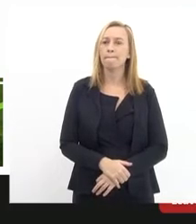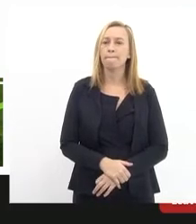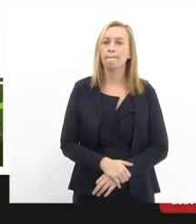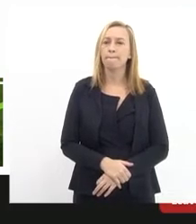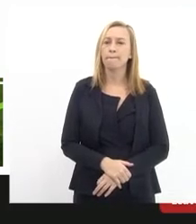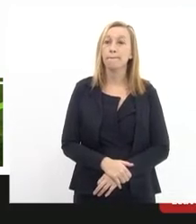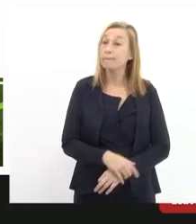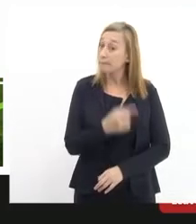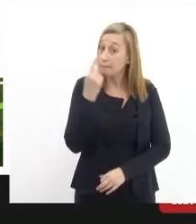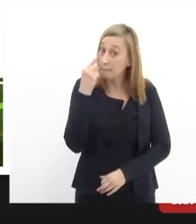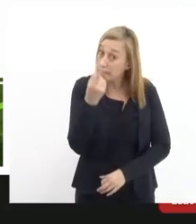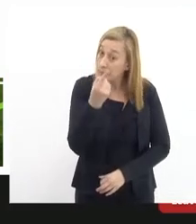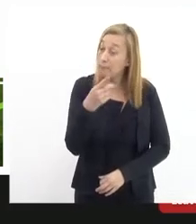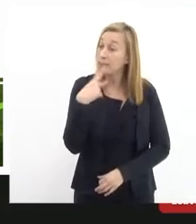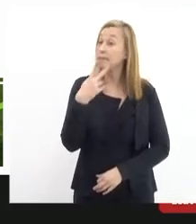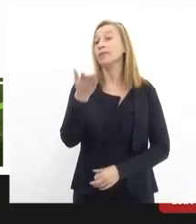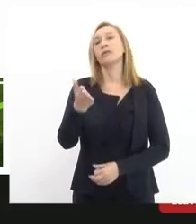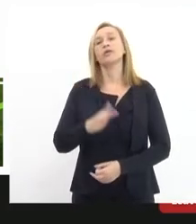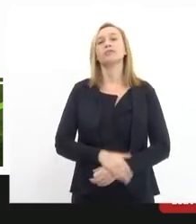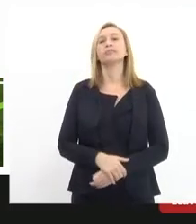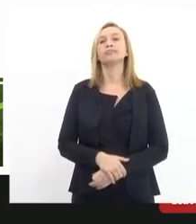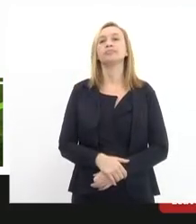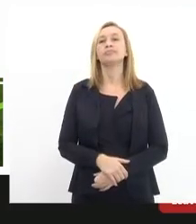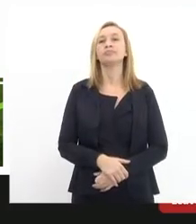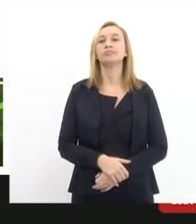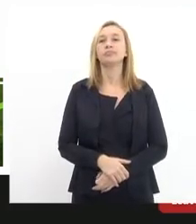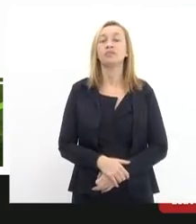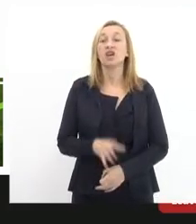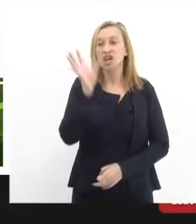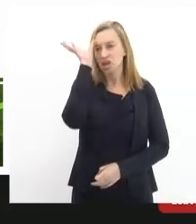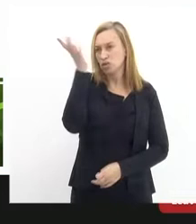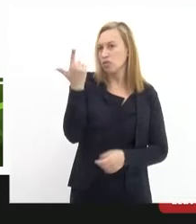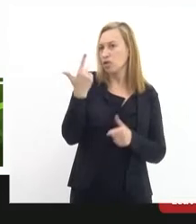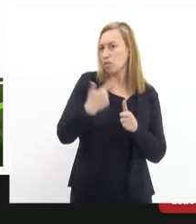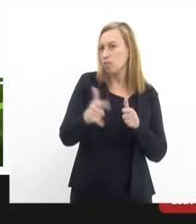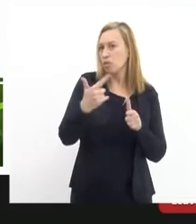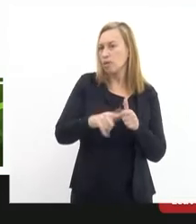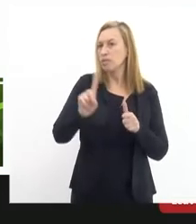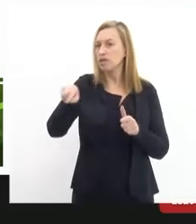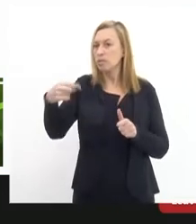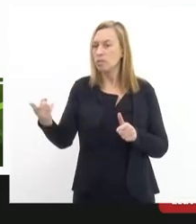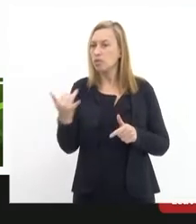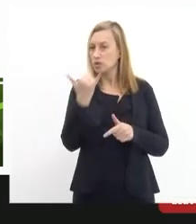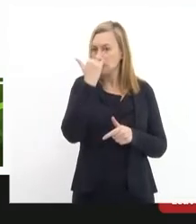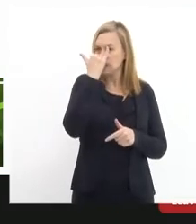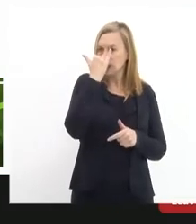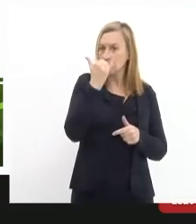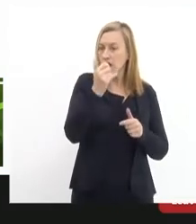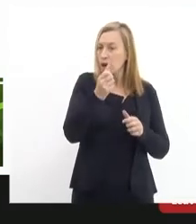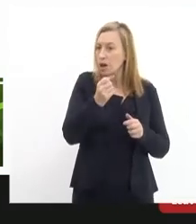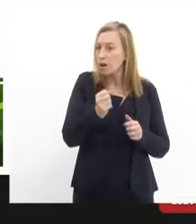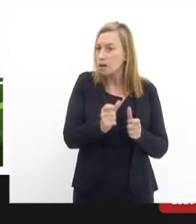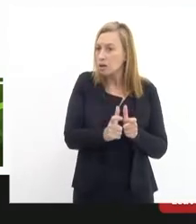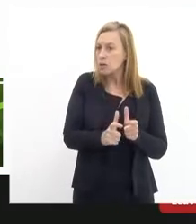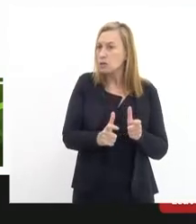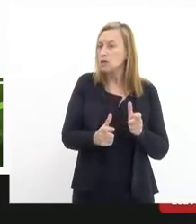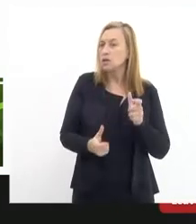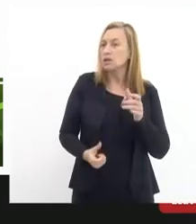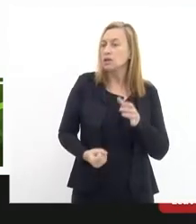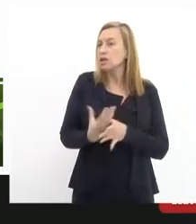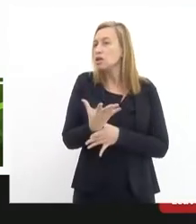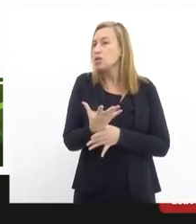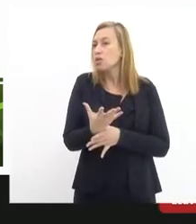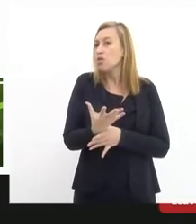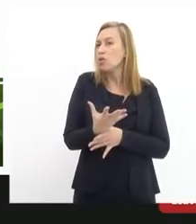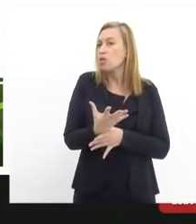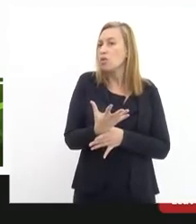Então, é isso que eu falei. Ao invés de resolver o problema após o acidente, criou-se transformou-se a segurança